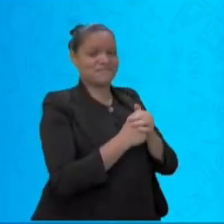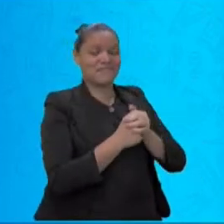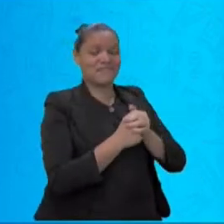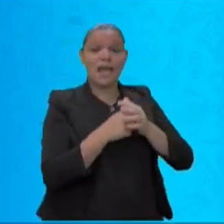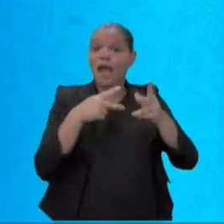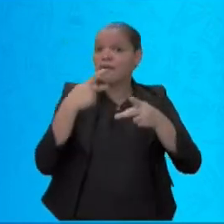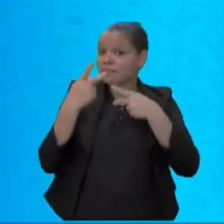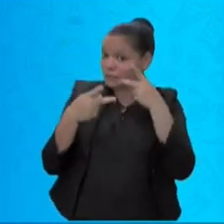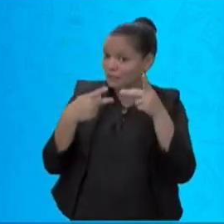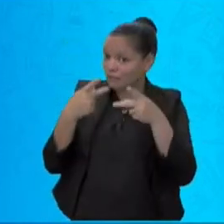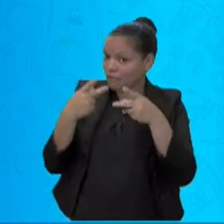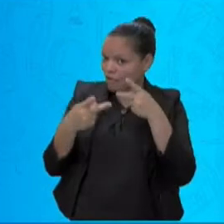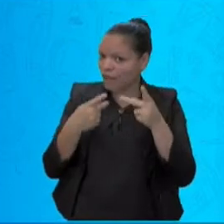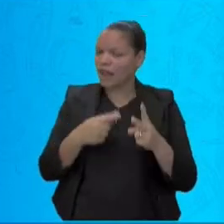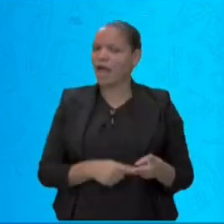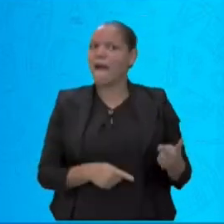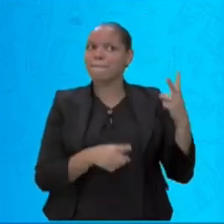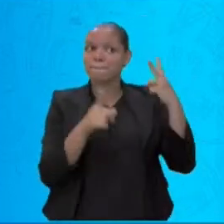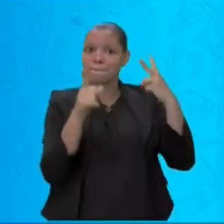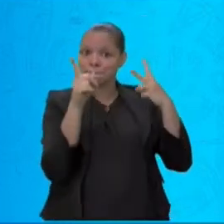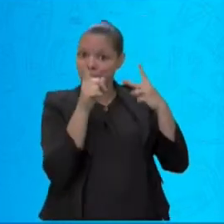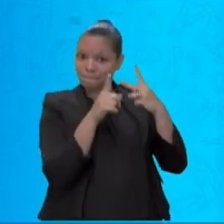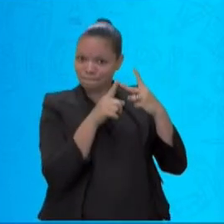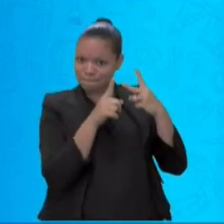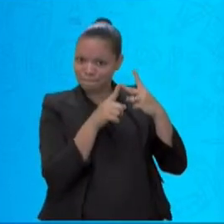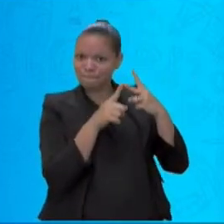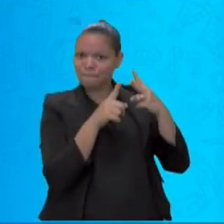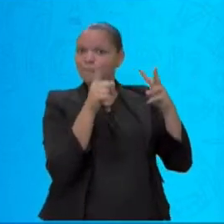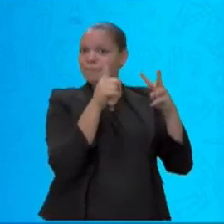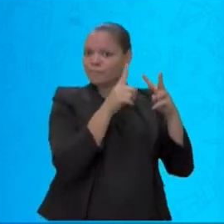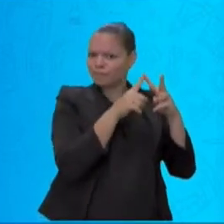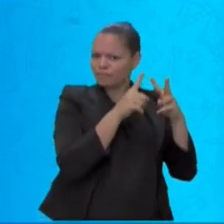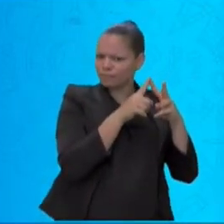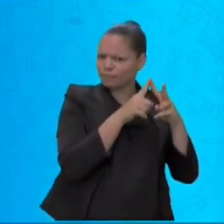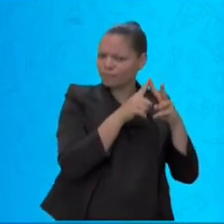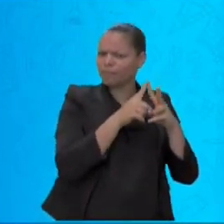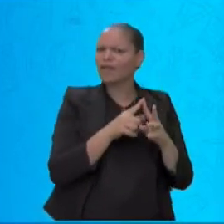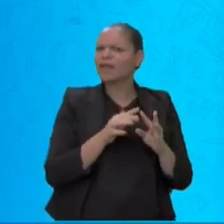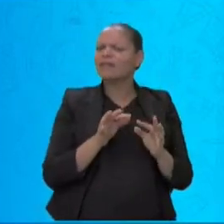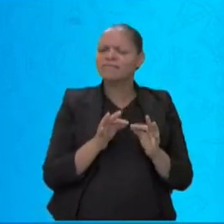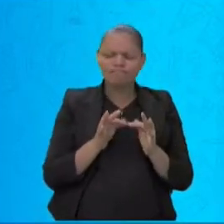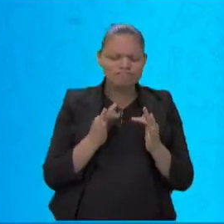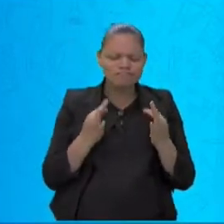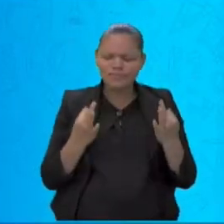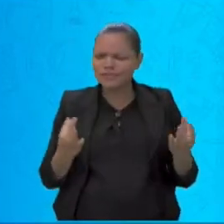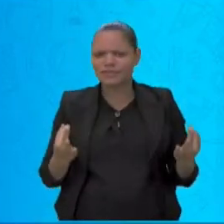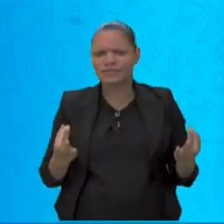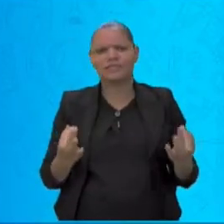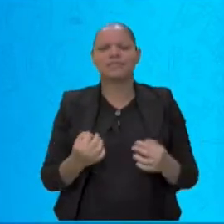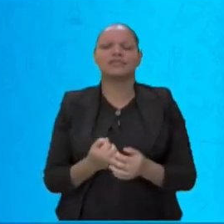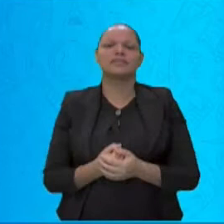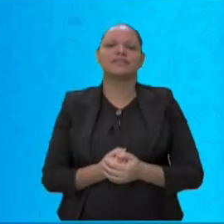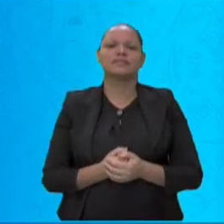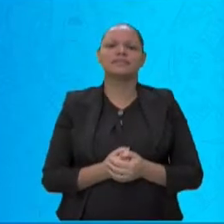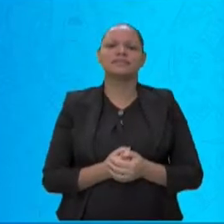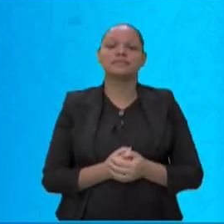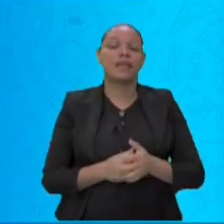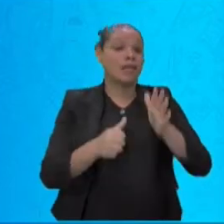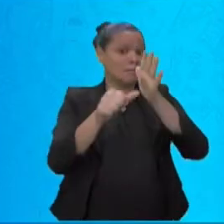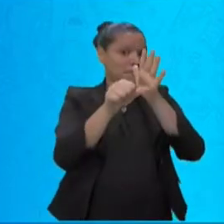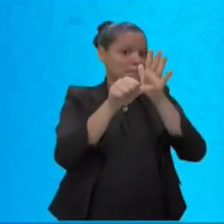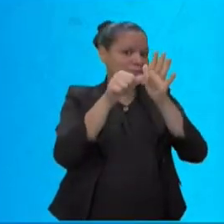mais comuns de encontro consonantal. Primeiro nós temos o encontro